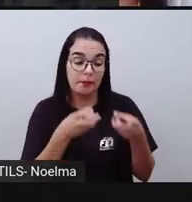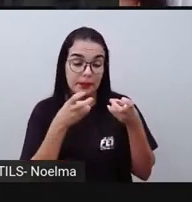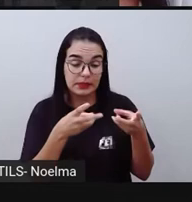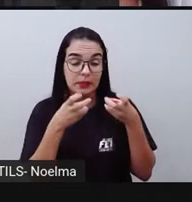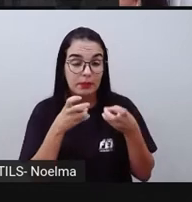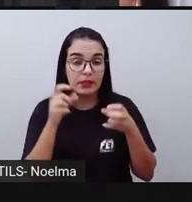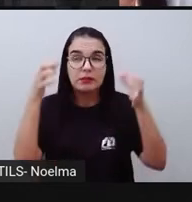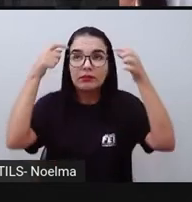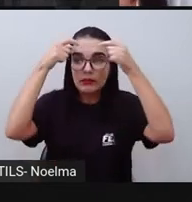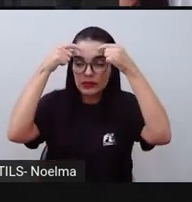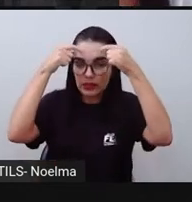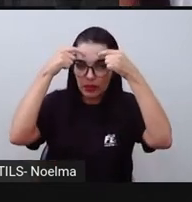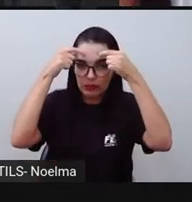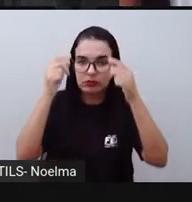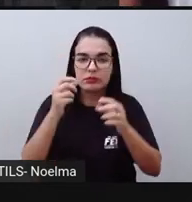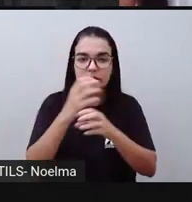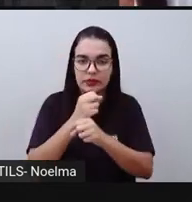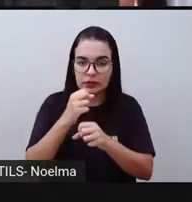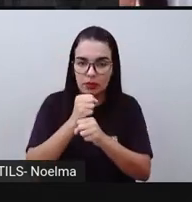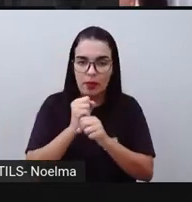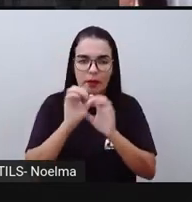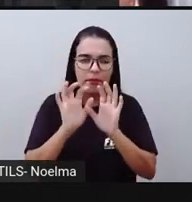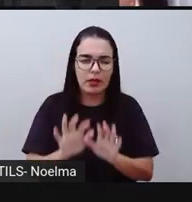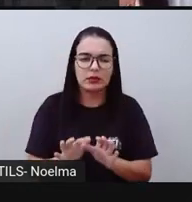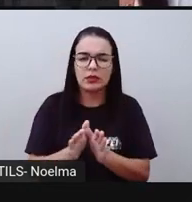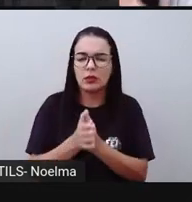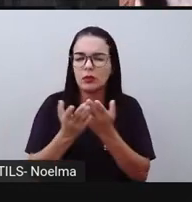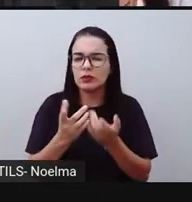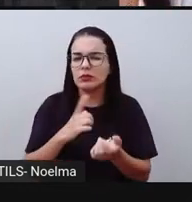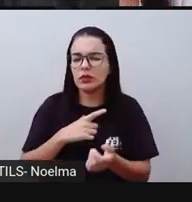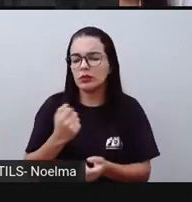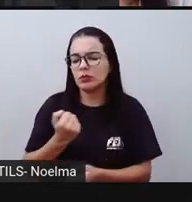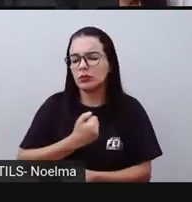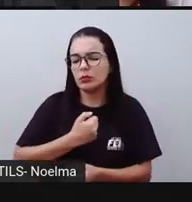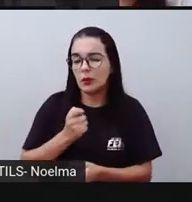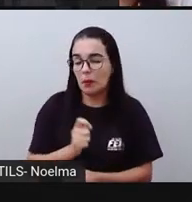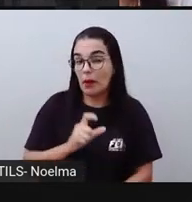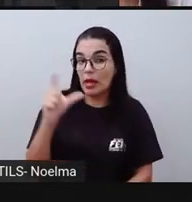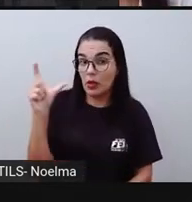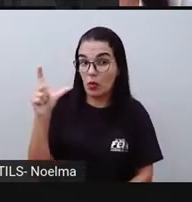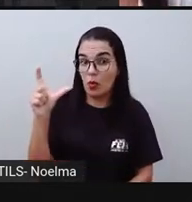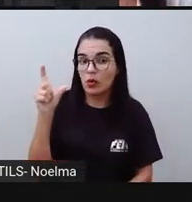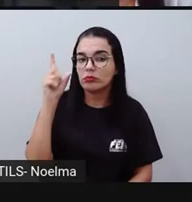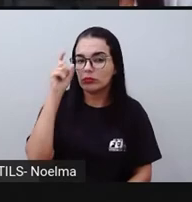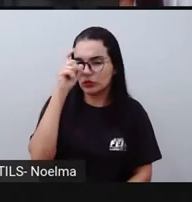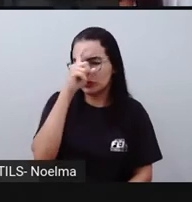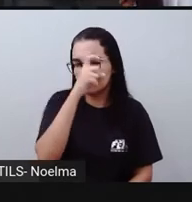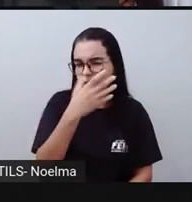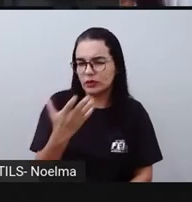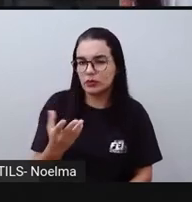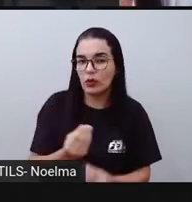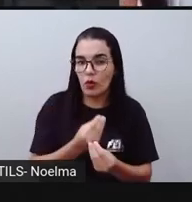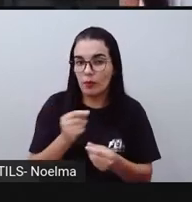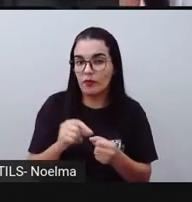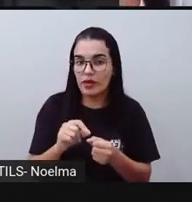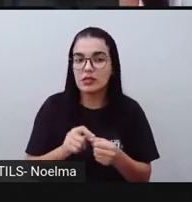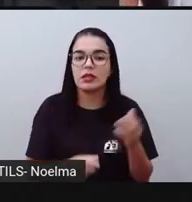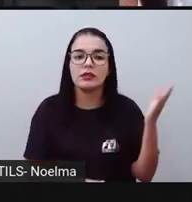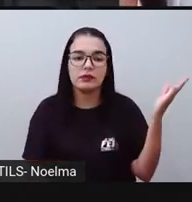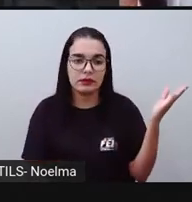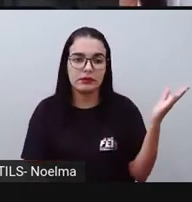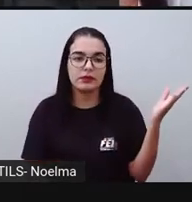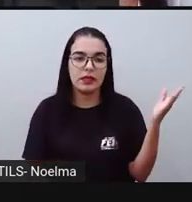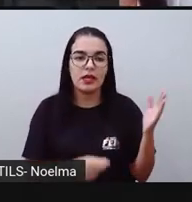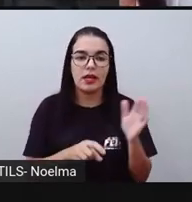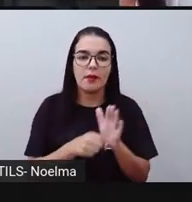próprio cálculo mental. Mas quando se tratar aí de números maiores, não é? Como é que a gente faz? Então, para colocar